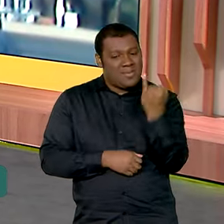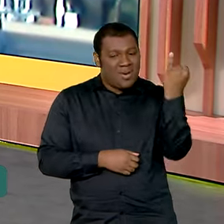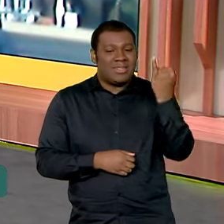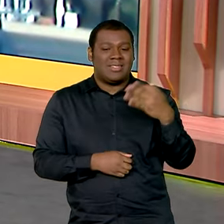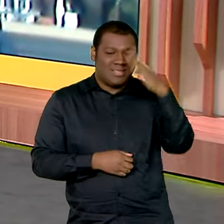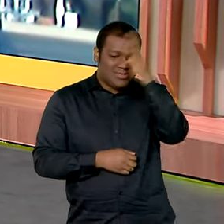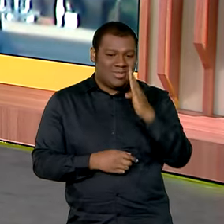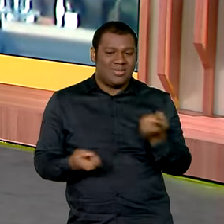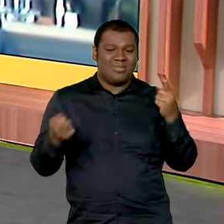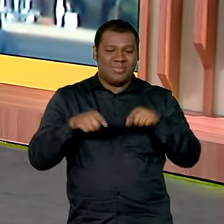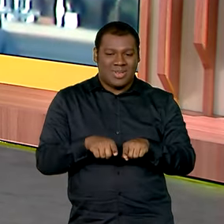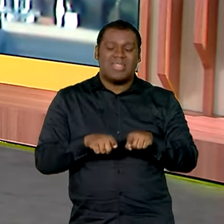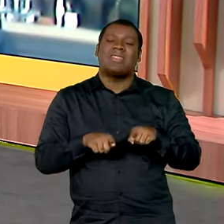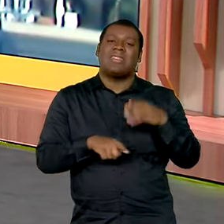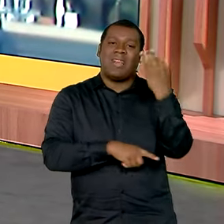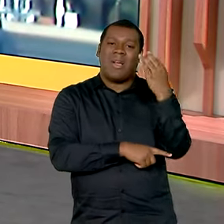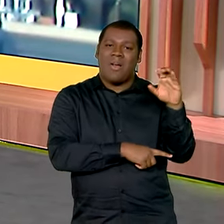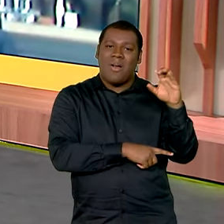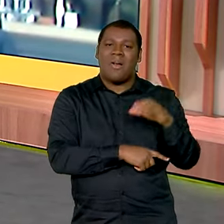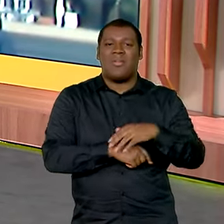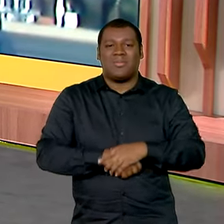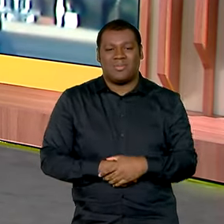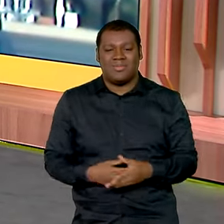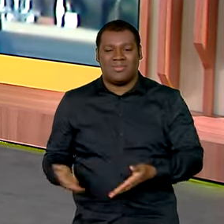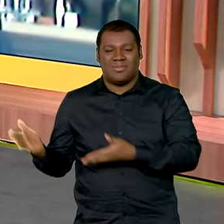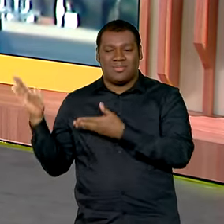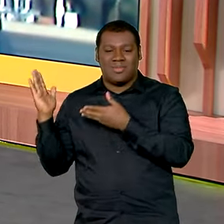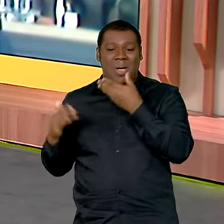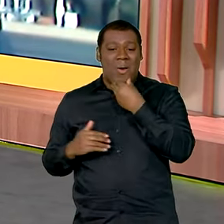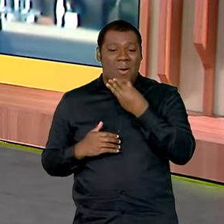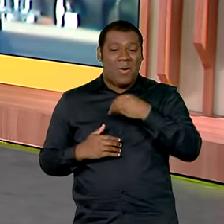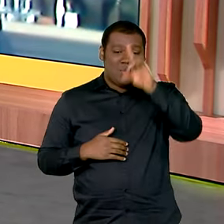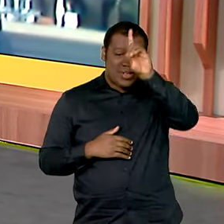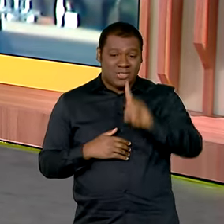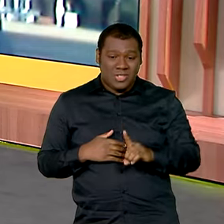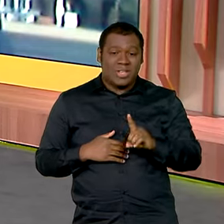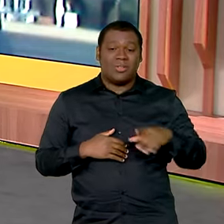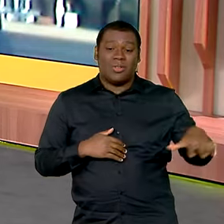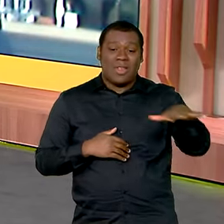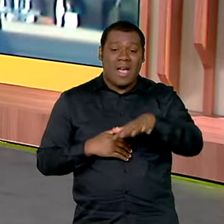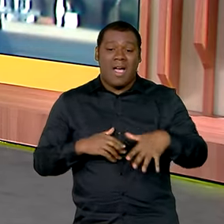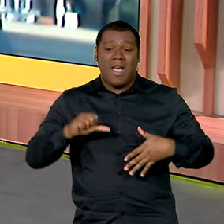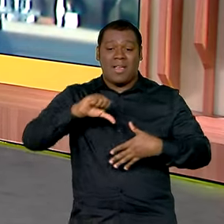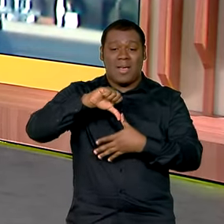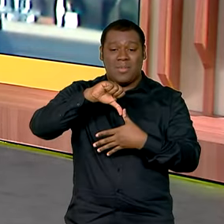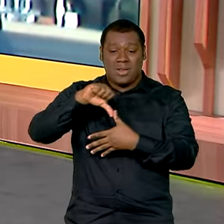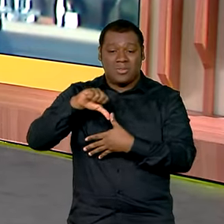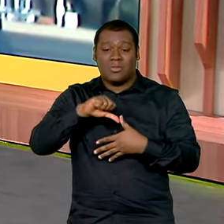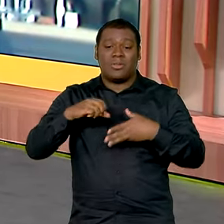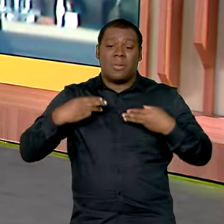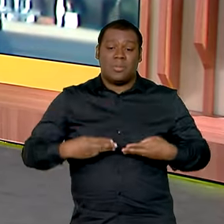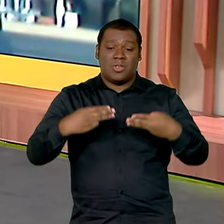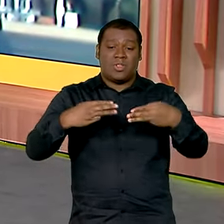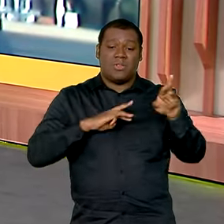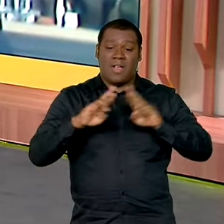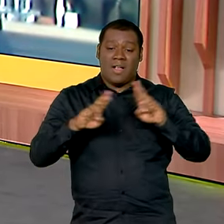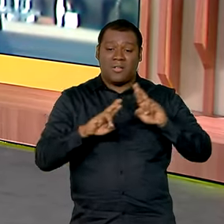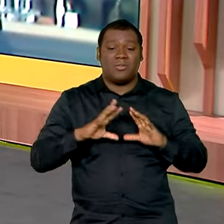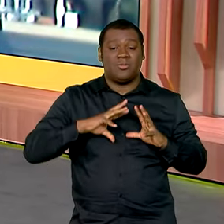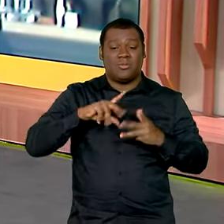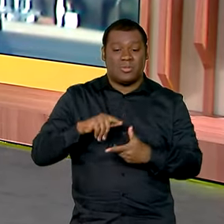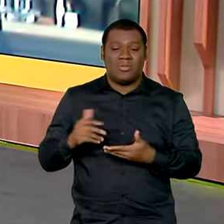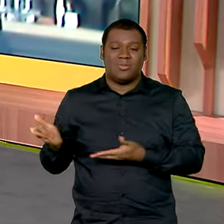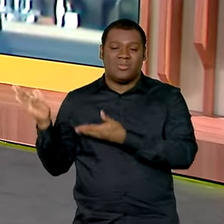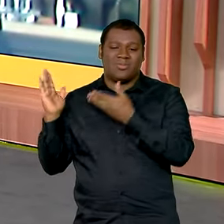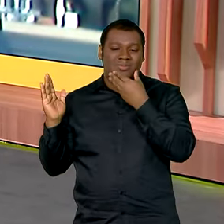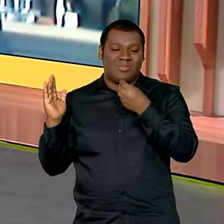Ok, entrevistamos o diretor do Departamento de América do Sul, do Ministério das Relações Exteriores, João Marcelo